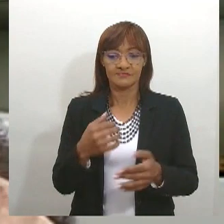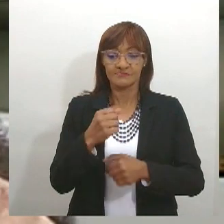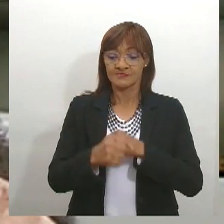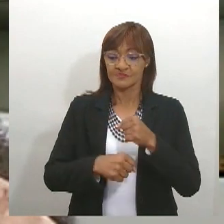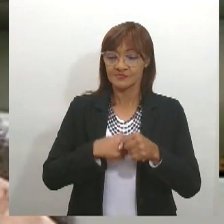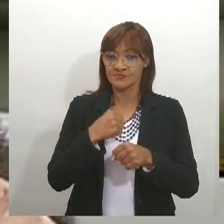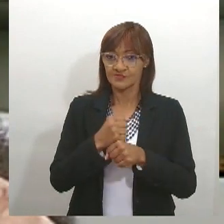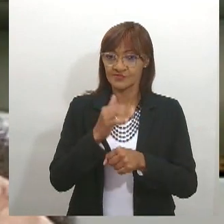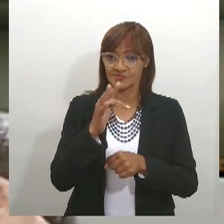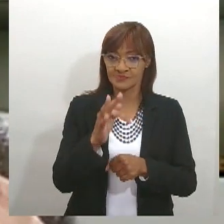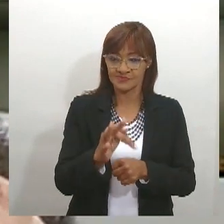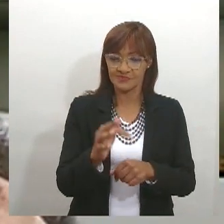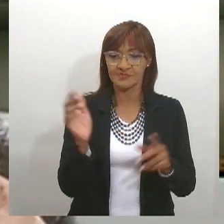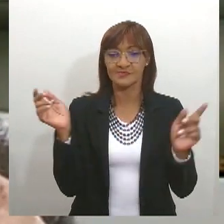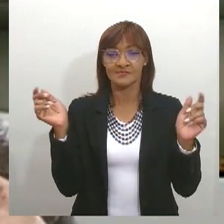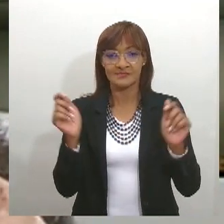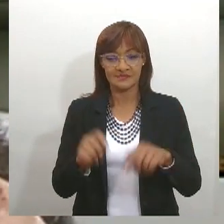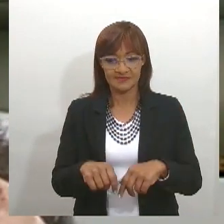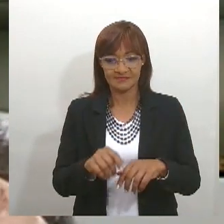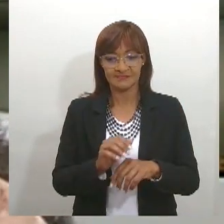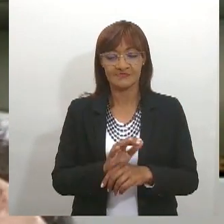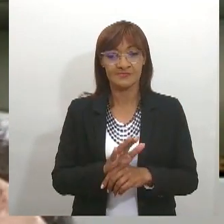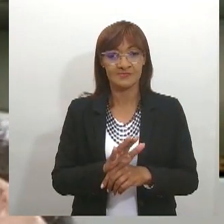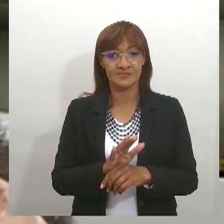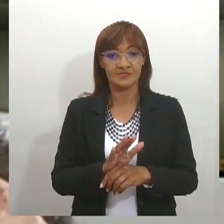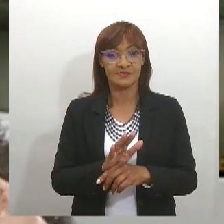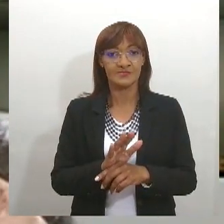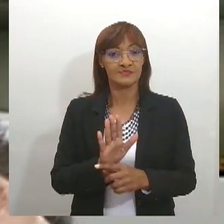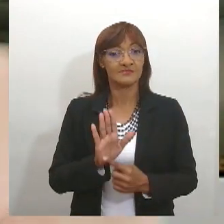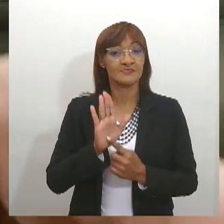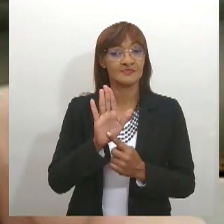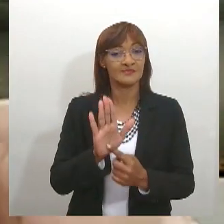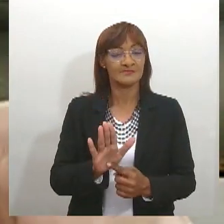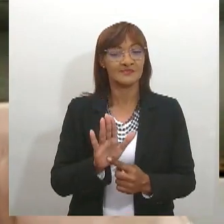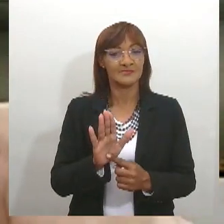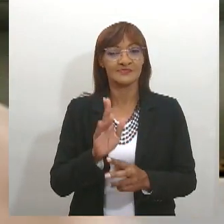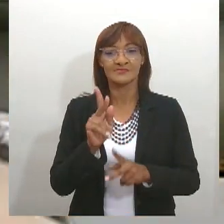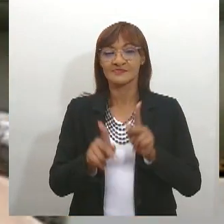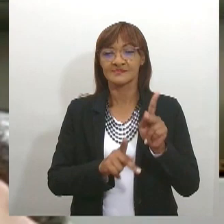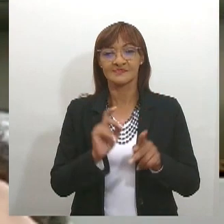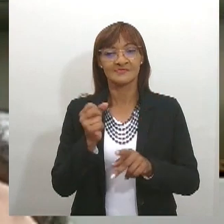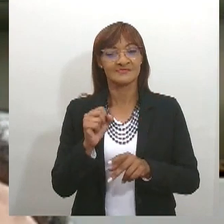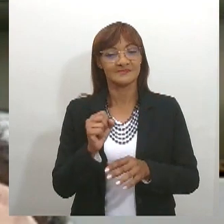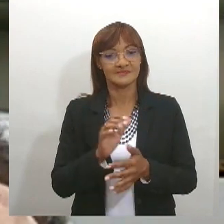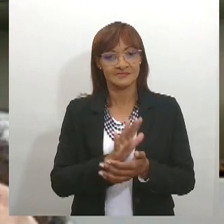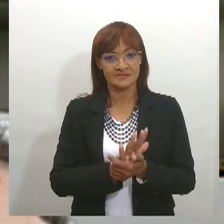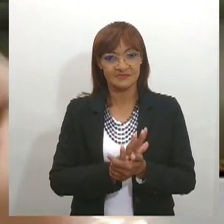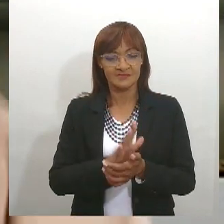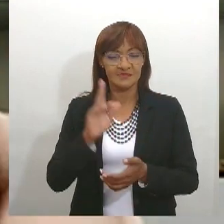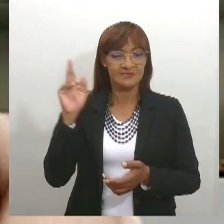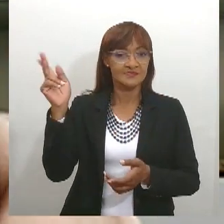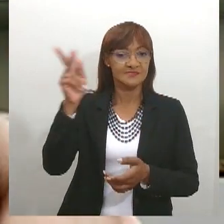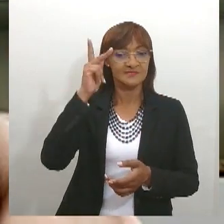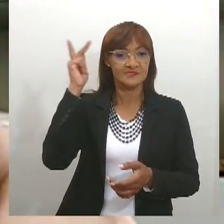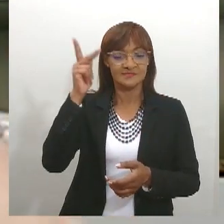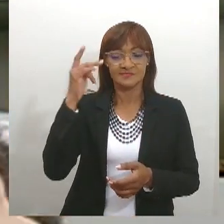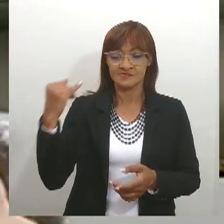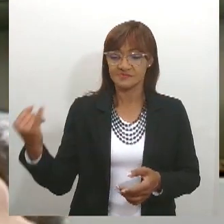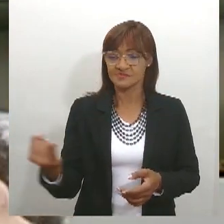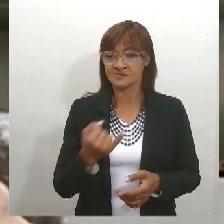conhecer ao povo sergipano um pouco mais dessa faceta importante, significativa de Laudelino Freire. E por que